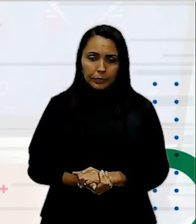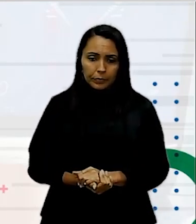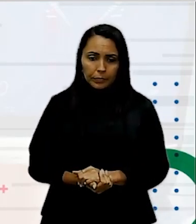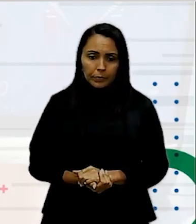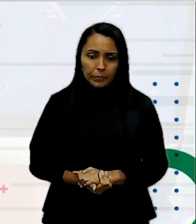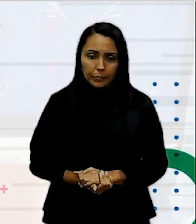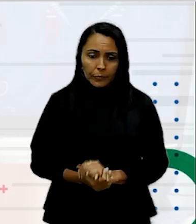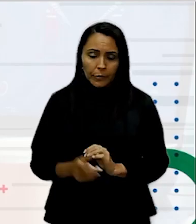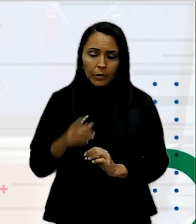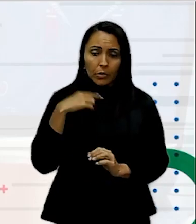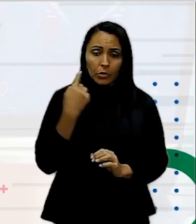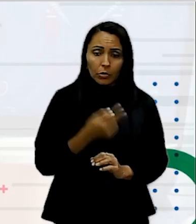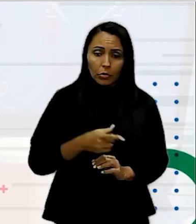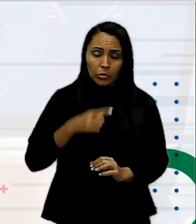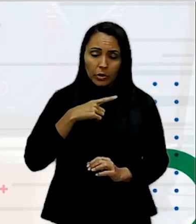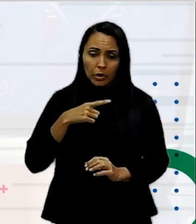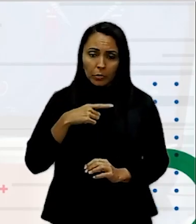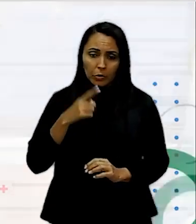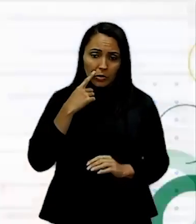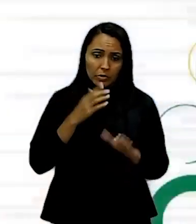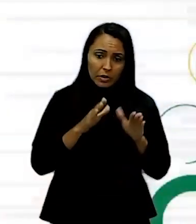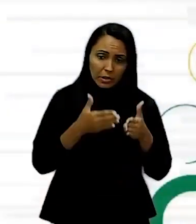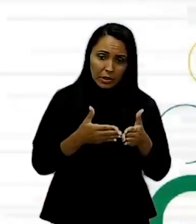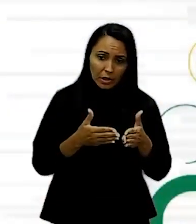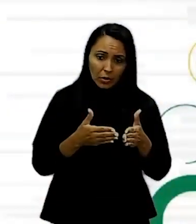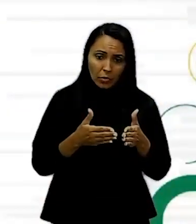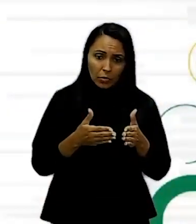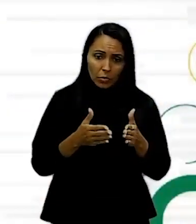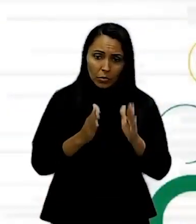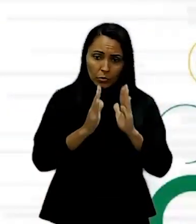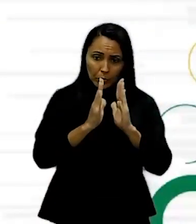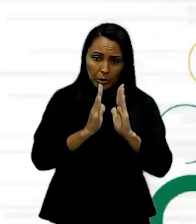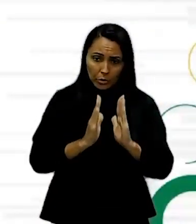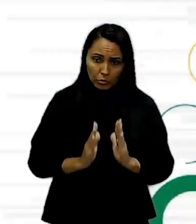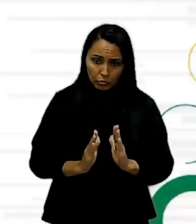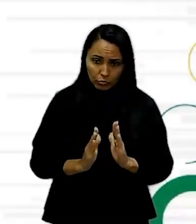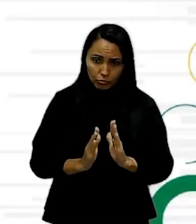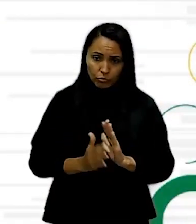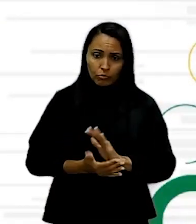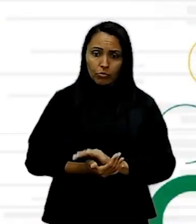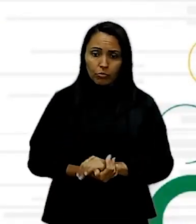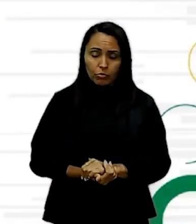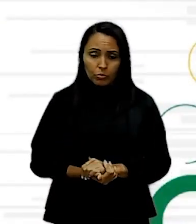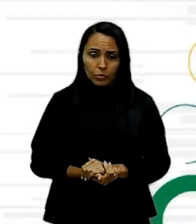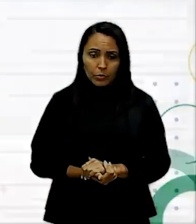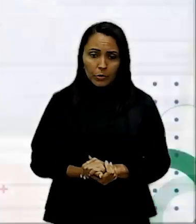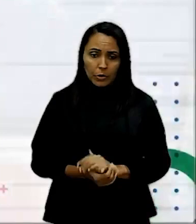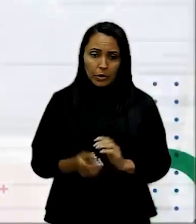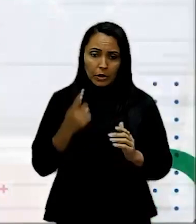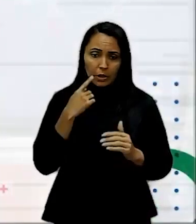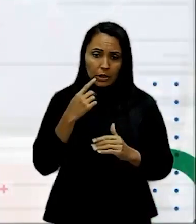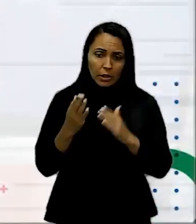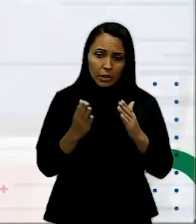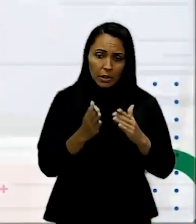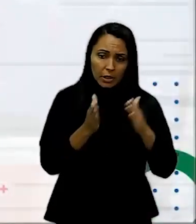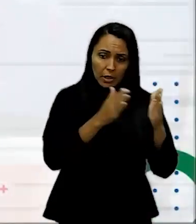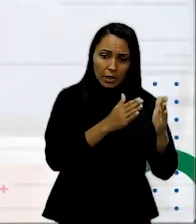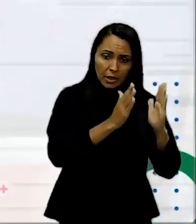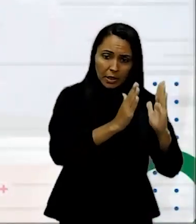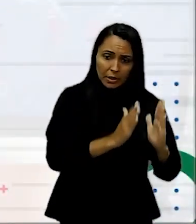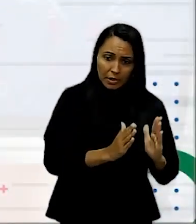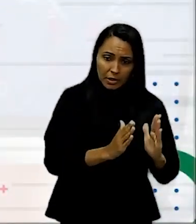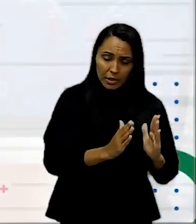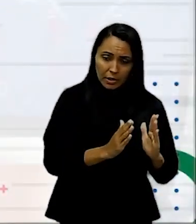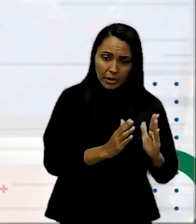Nós temos o alinhamento central Nós temos o alinhamento à direita